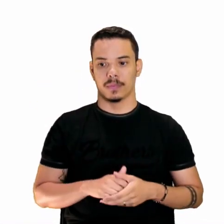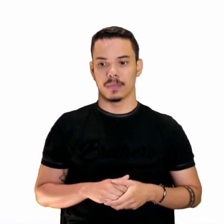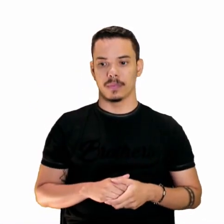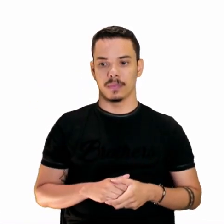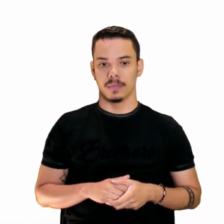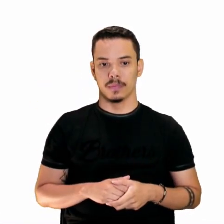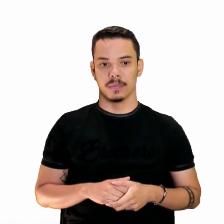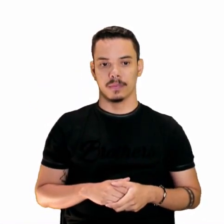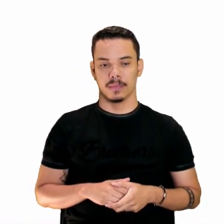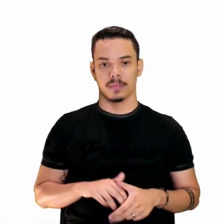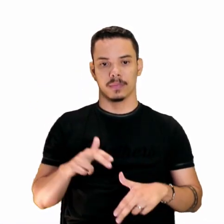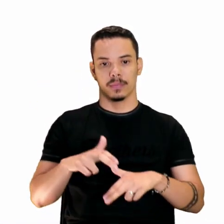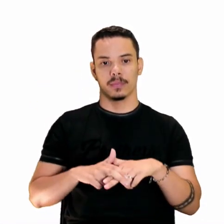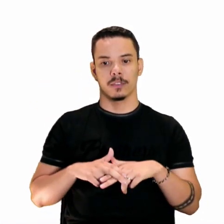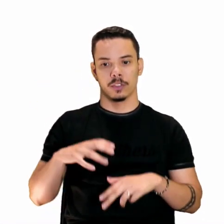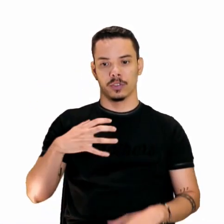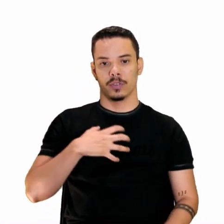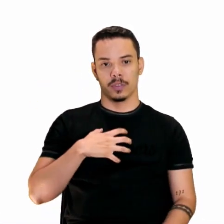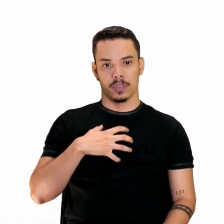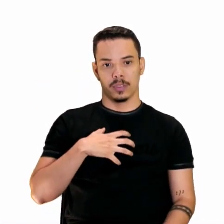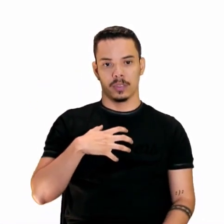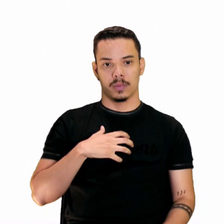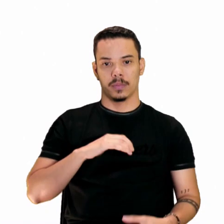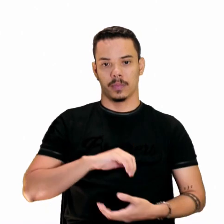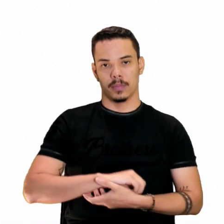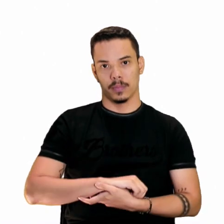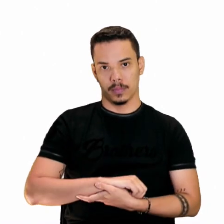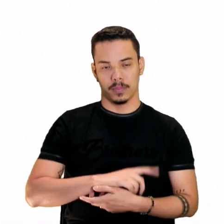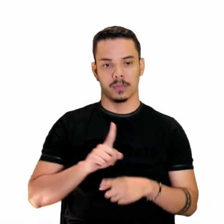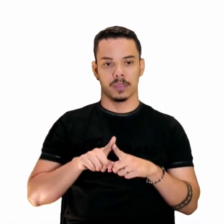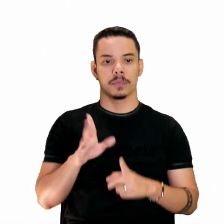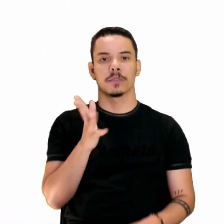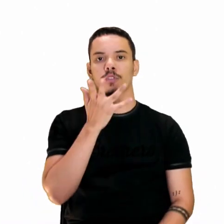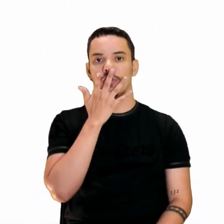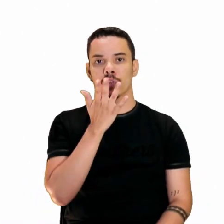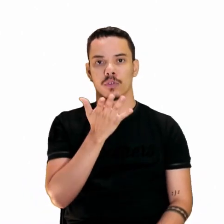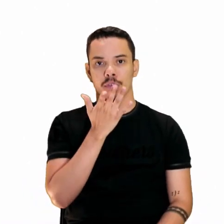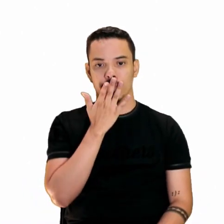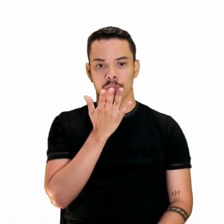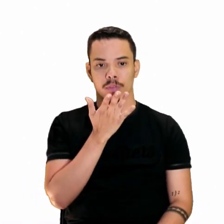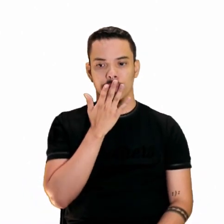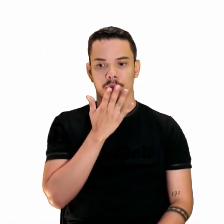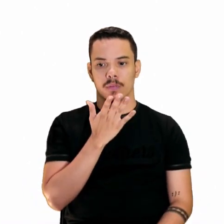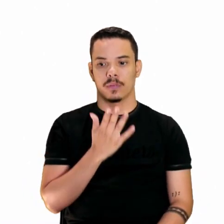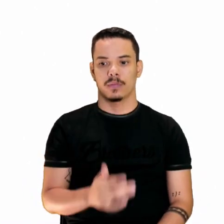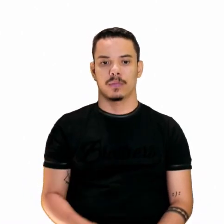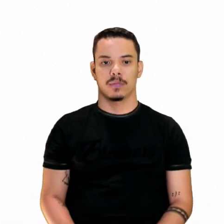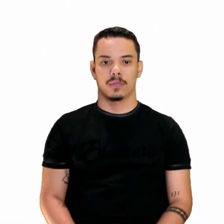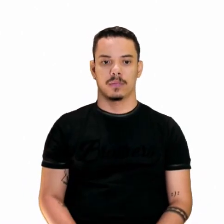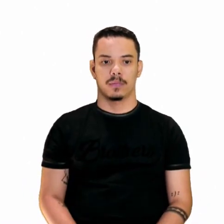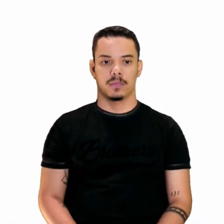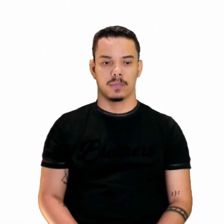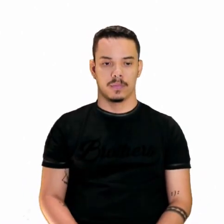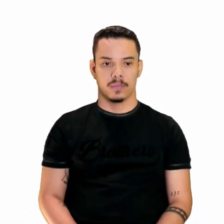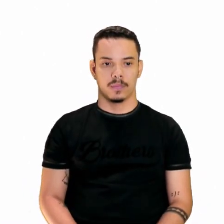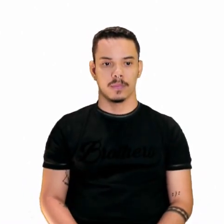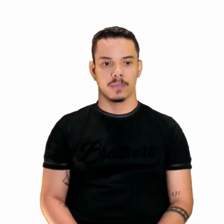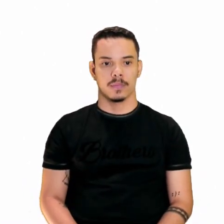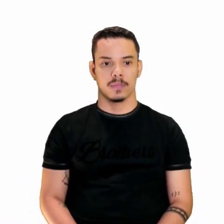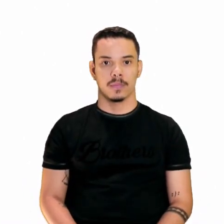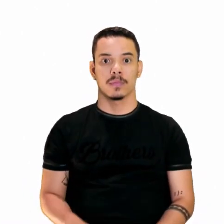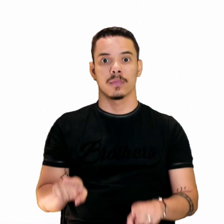pela posição das mãos, a paleta de cores, né? Cores assim, bem apagadinhas, né?